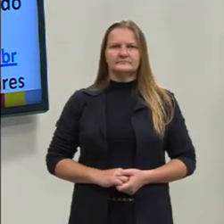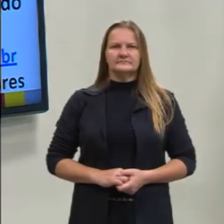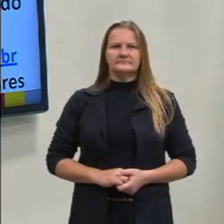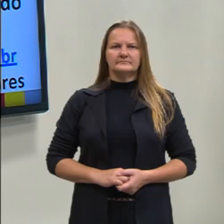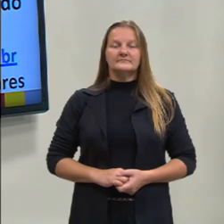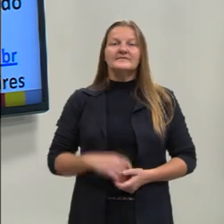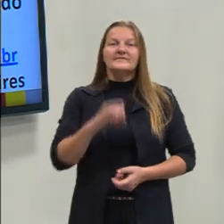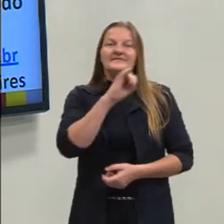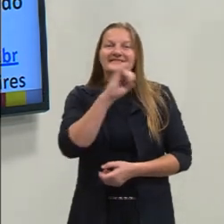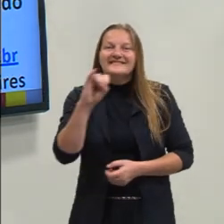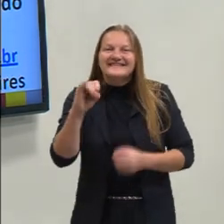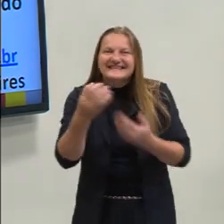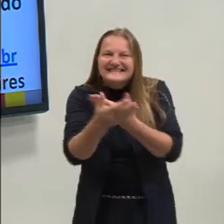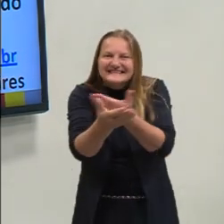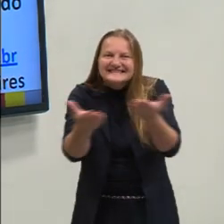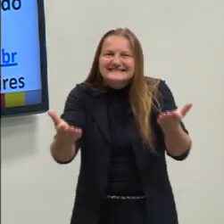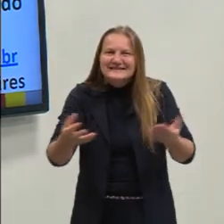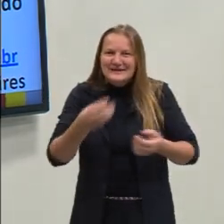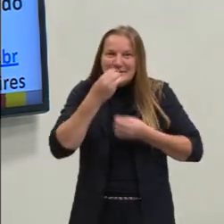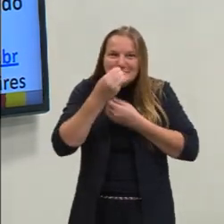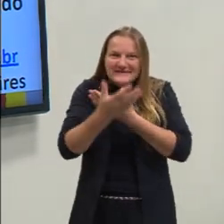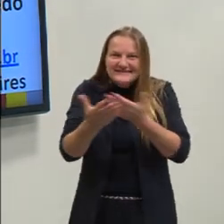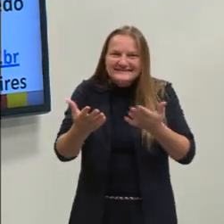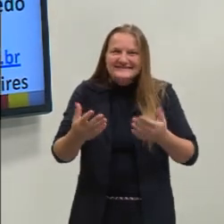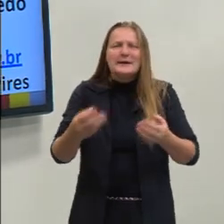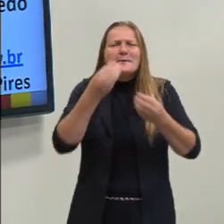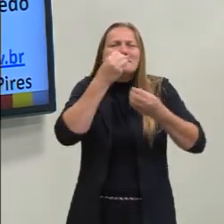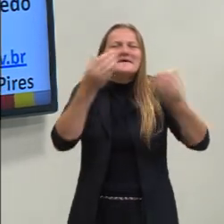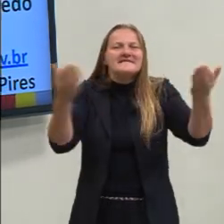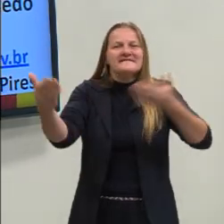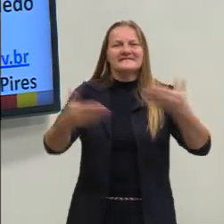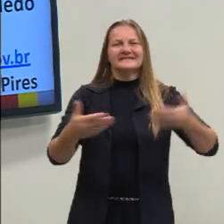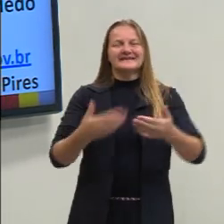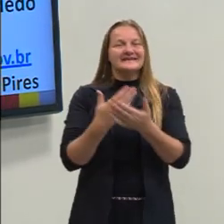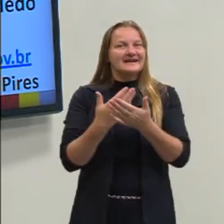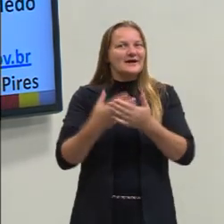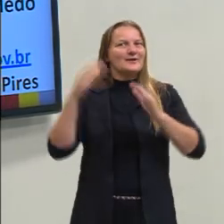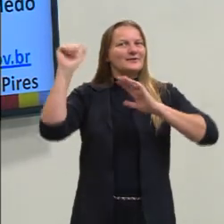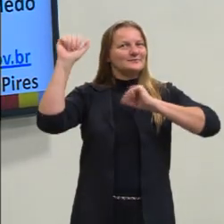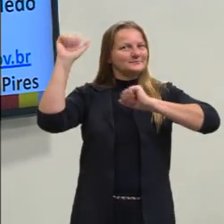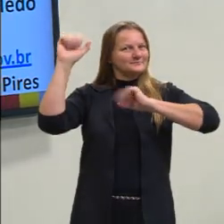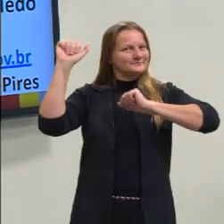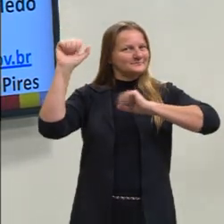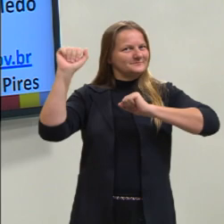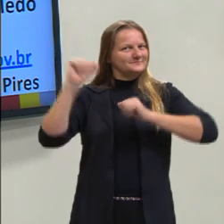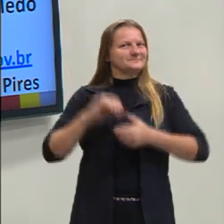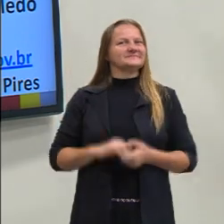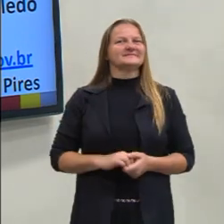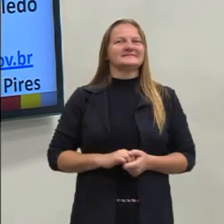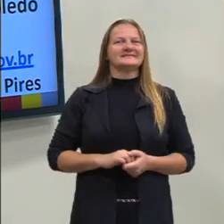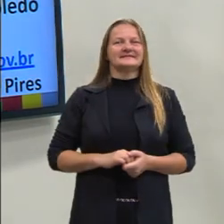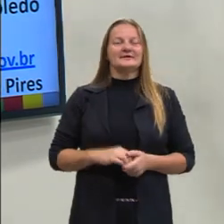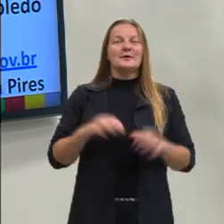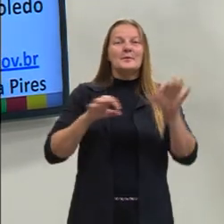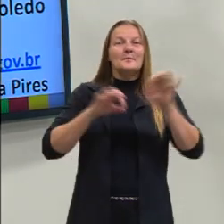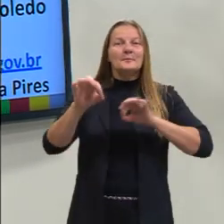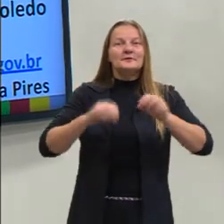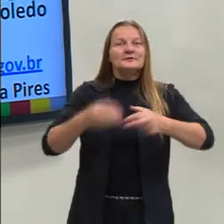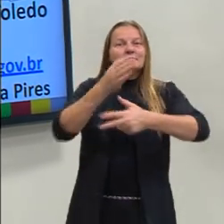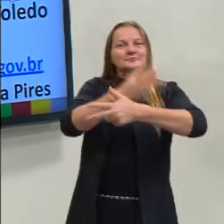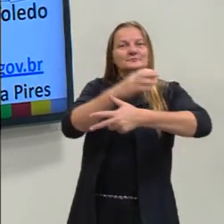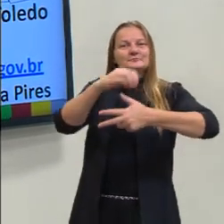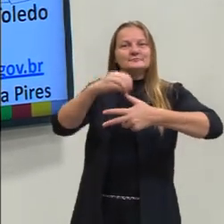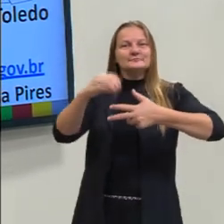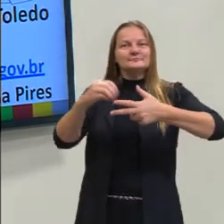Olá carinhos, como estão? Bem-vindos a mais uma classe de língua espanhola do projeto pré